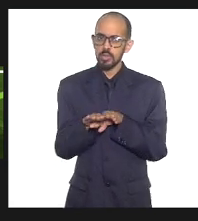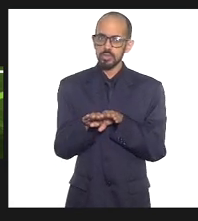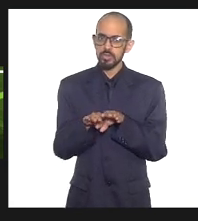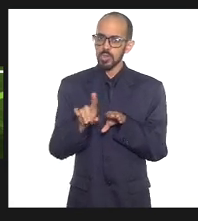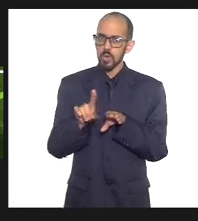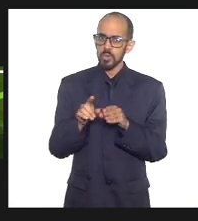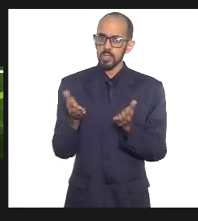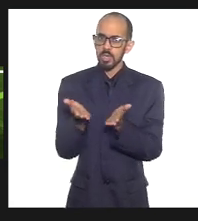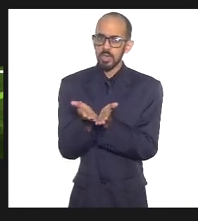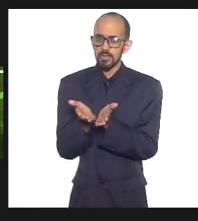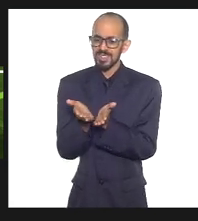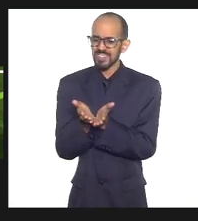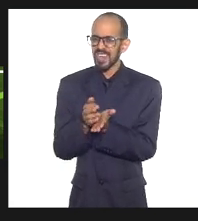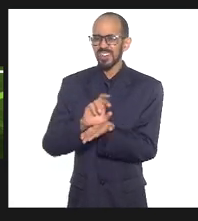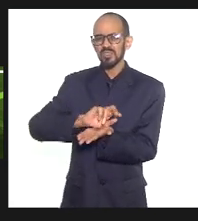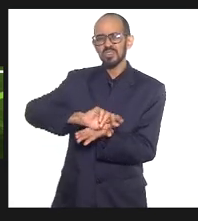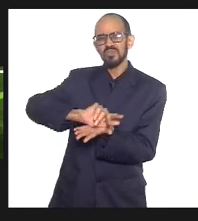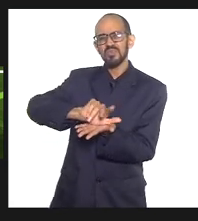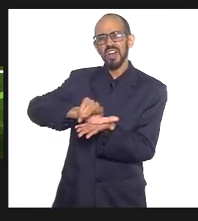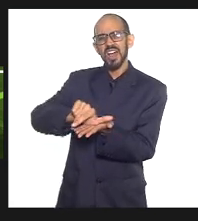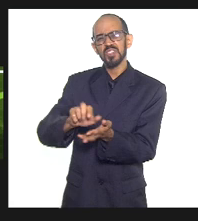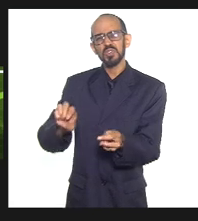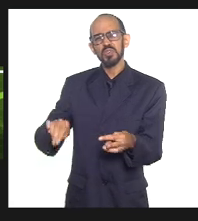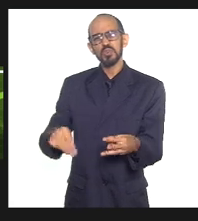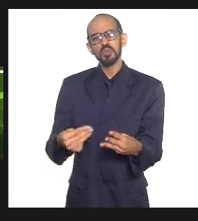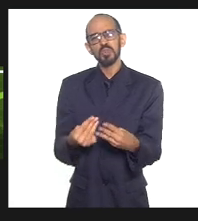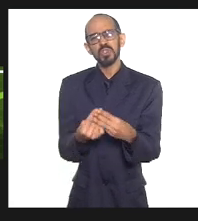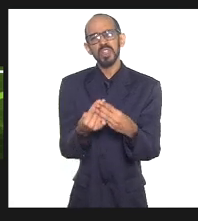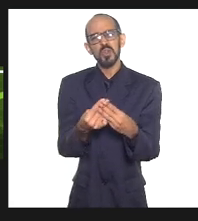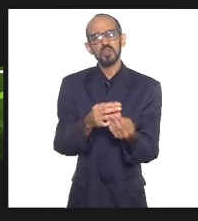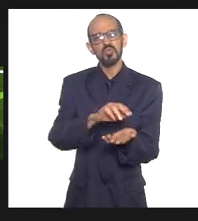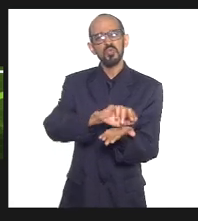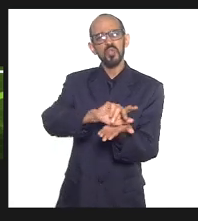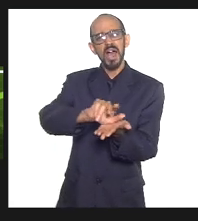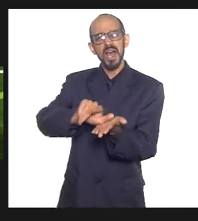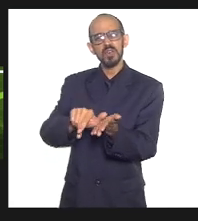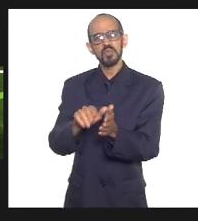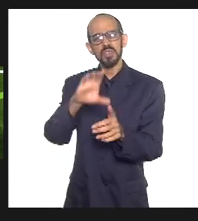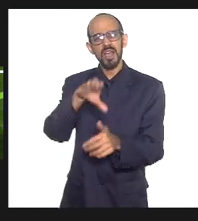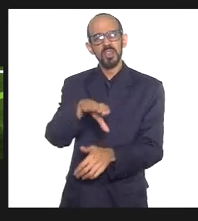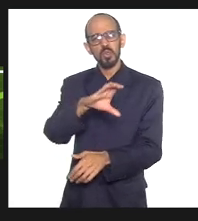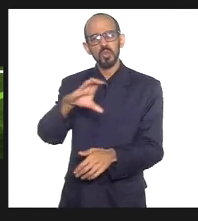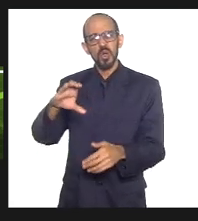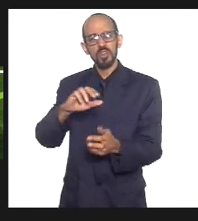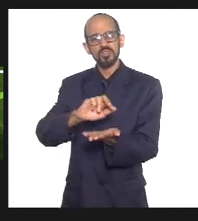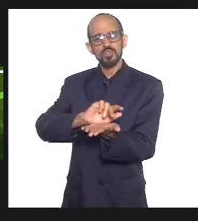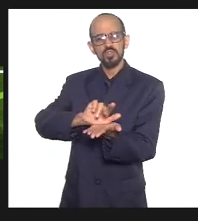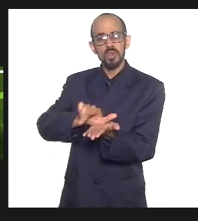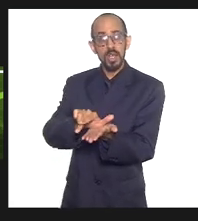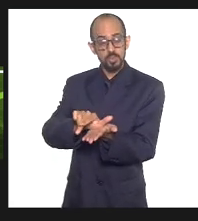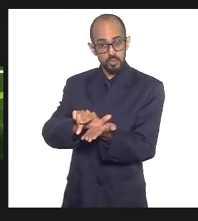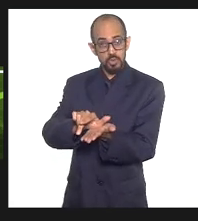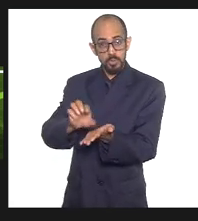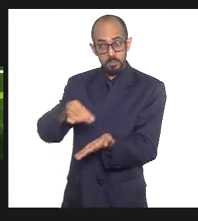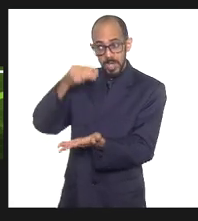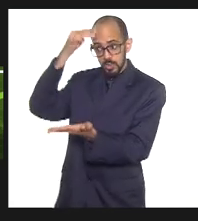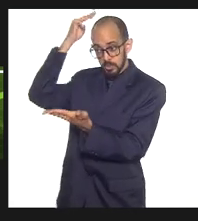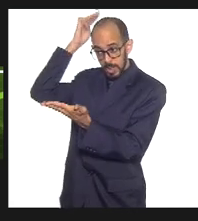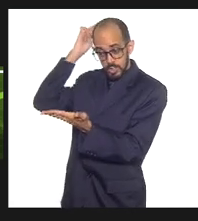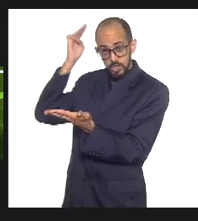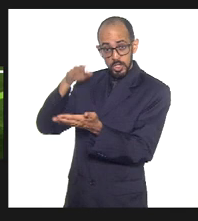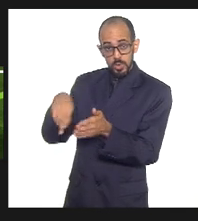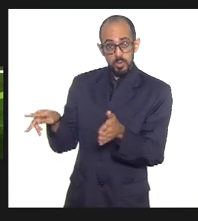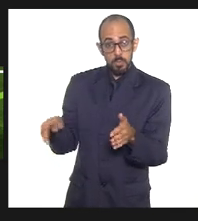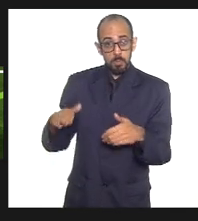evangélicos e evangélicos, judeus e judeus, católicos e católicos, mesmo caso, o Márcio Pacheco, católico, como